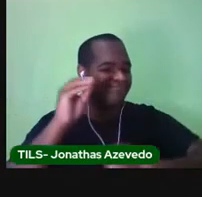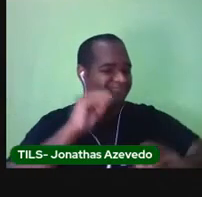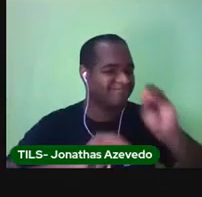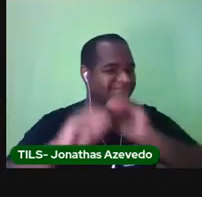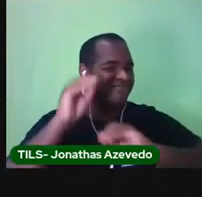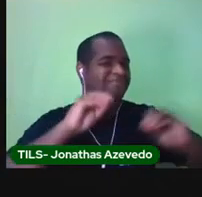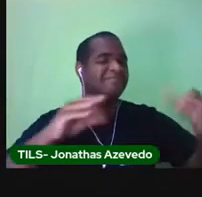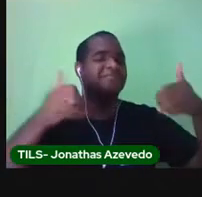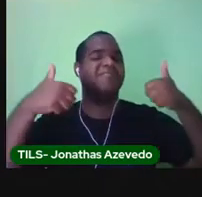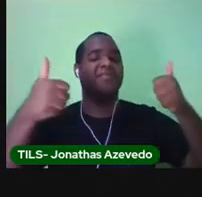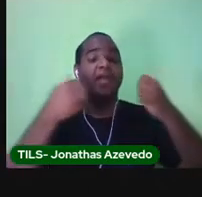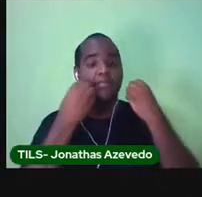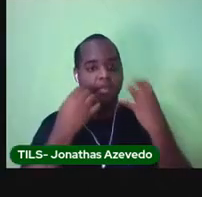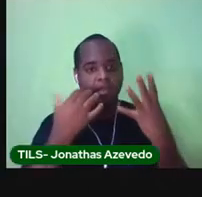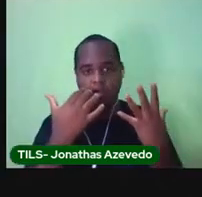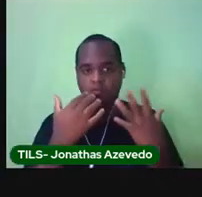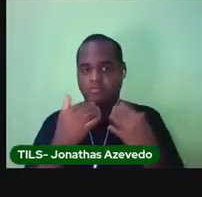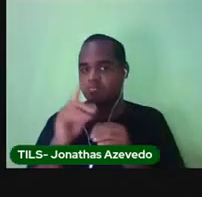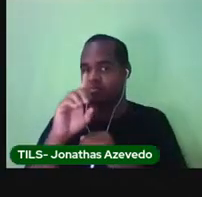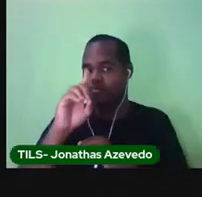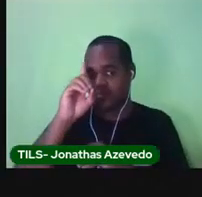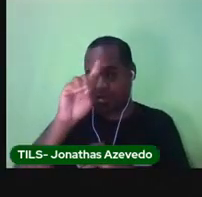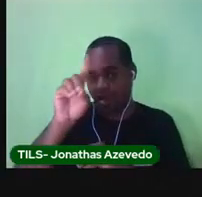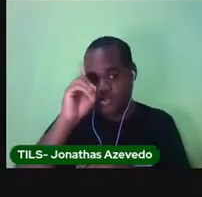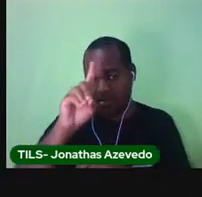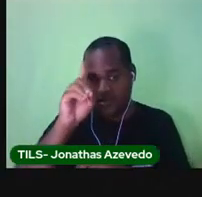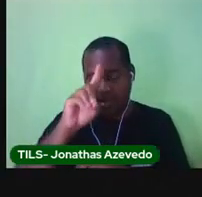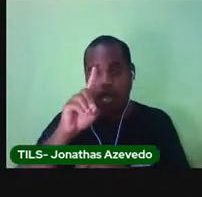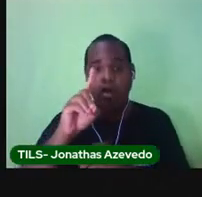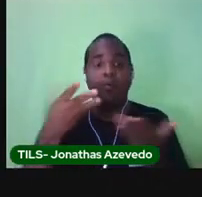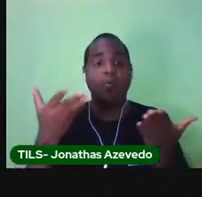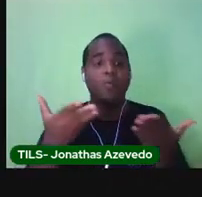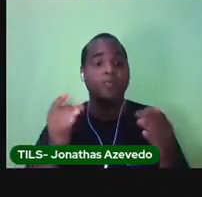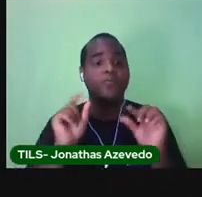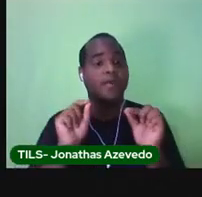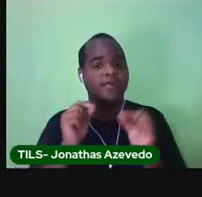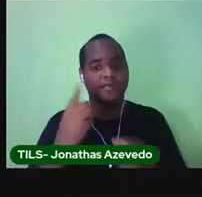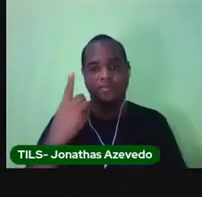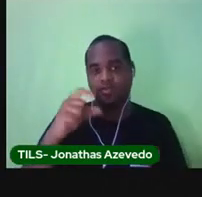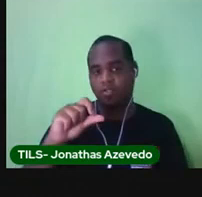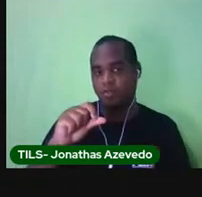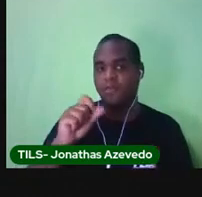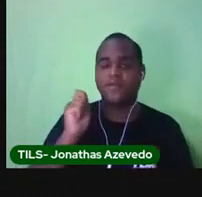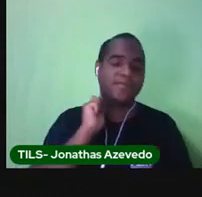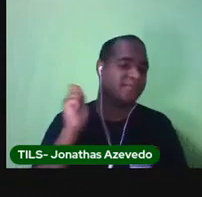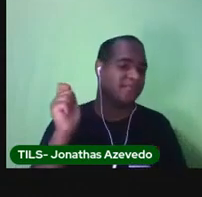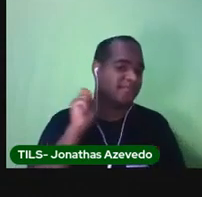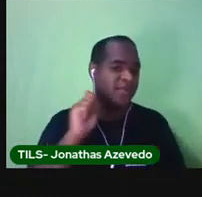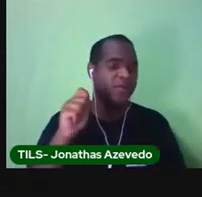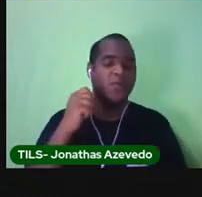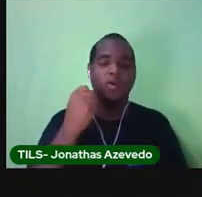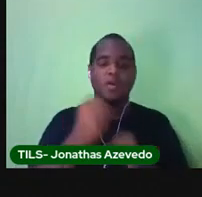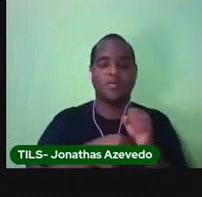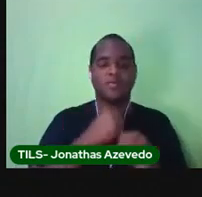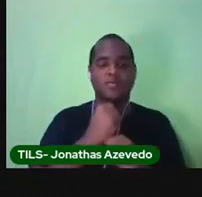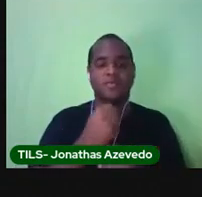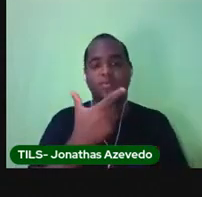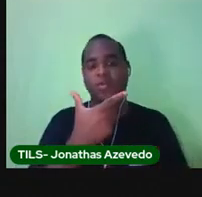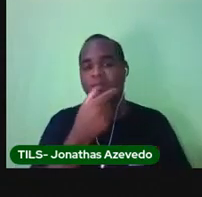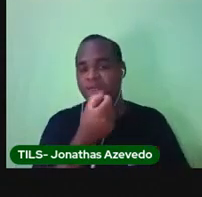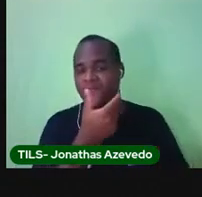Coloca lá a data. Qual é a data de hoje? 19 de abril de 2021